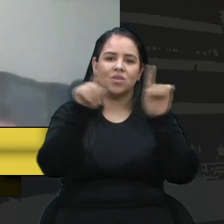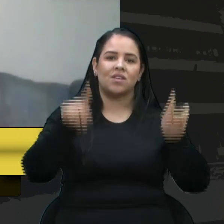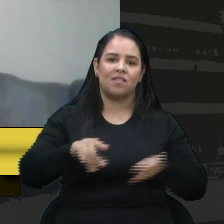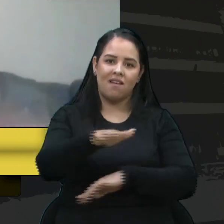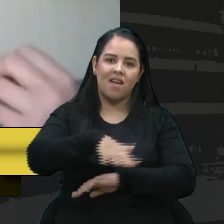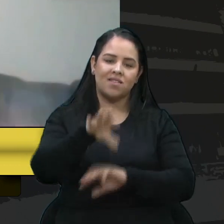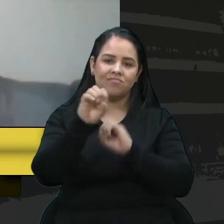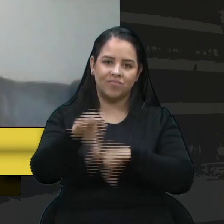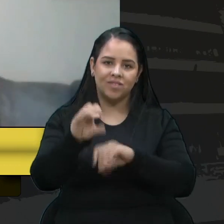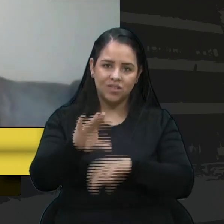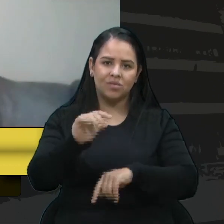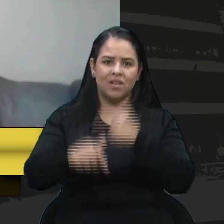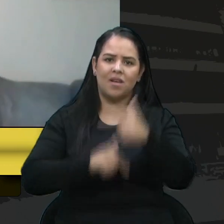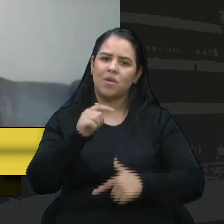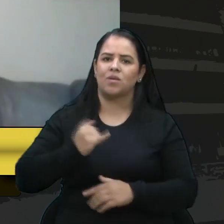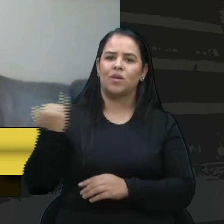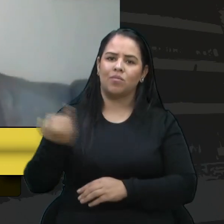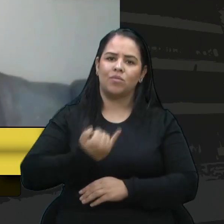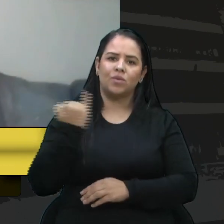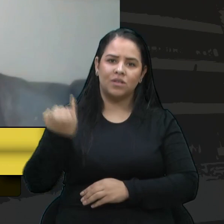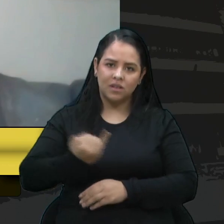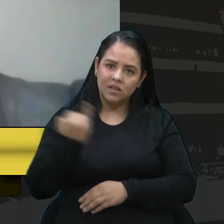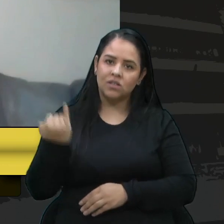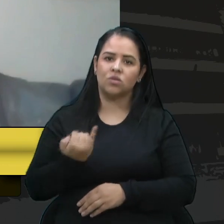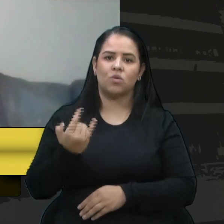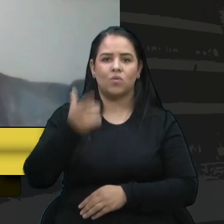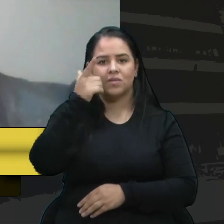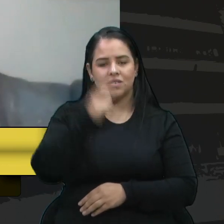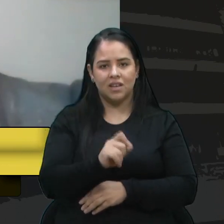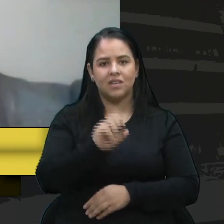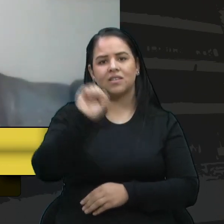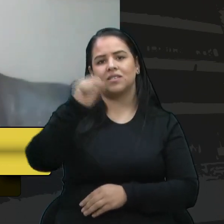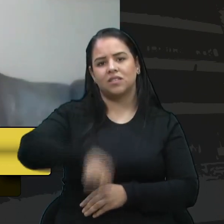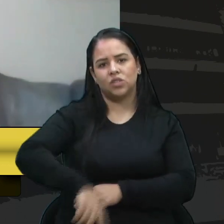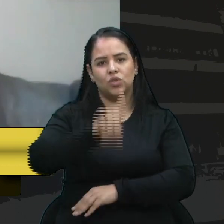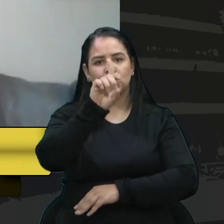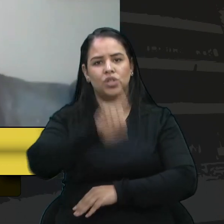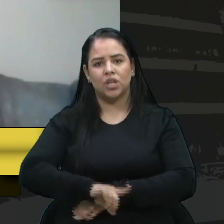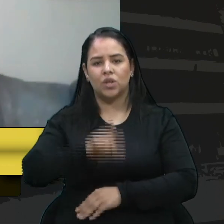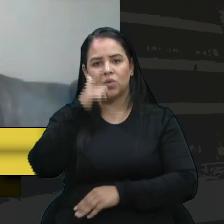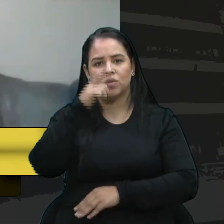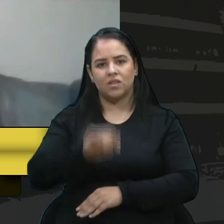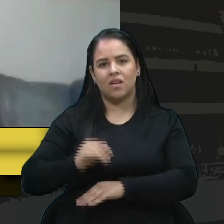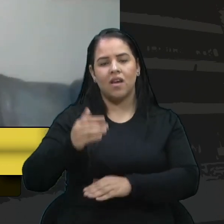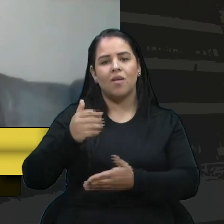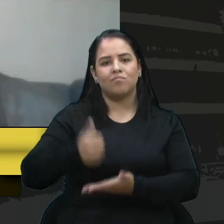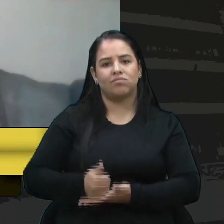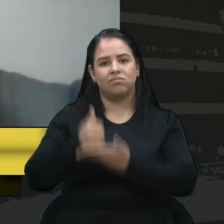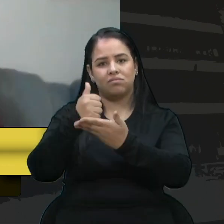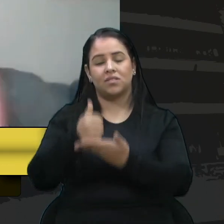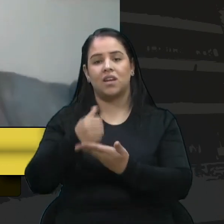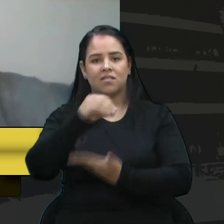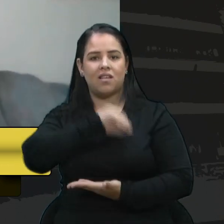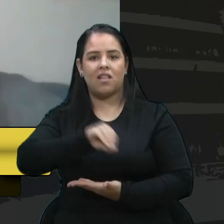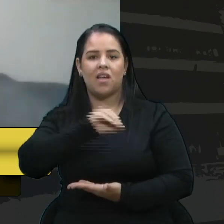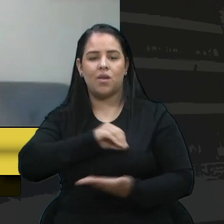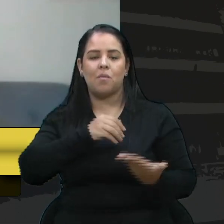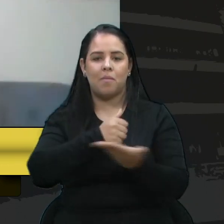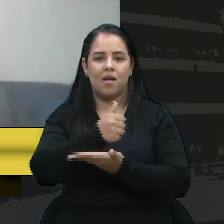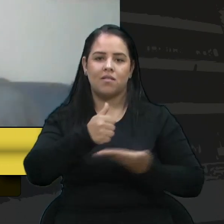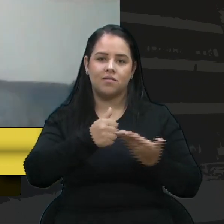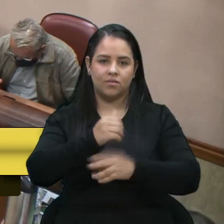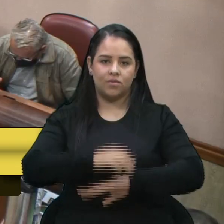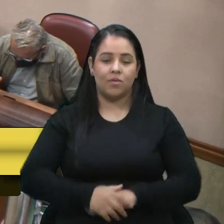desempenham um papel tão fundamental tenham o direito de se sustentar nas suas necessidades básicas. Muito obrigada a todos e